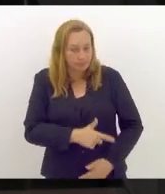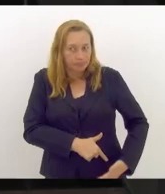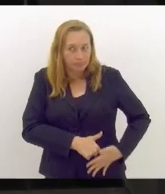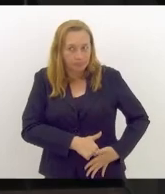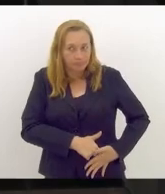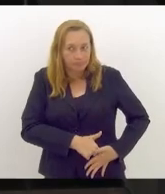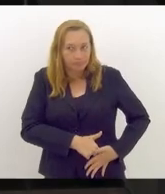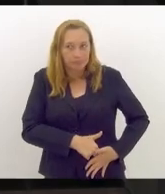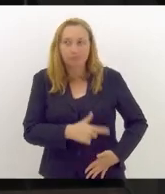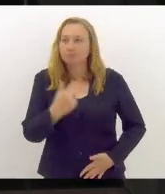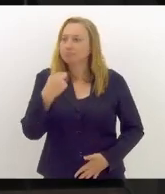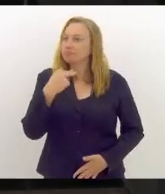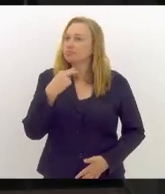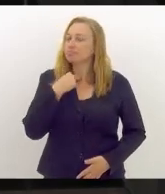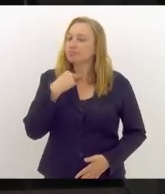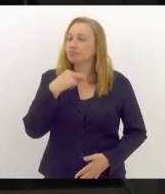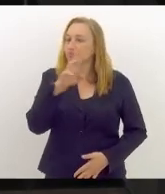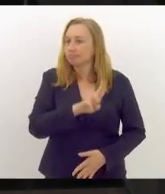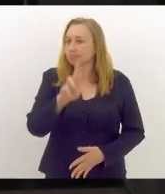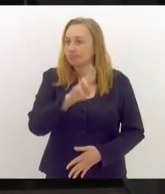não pode estar armado.